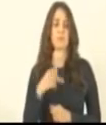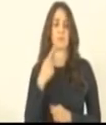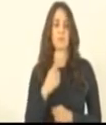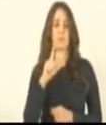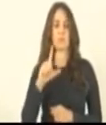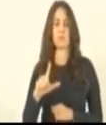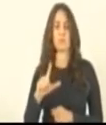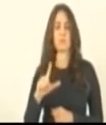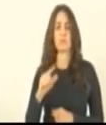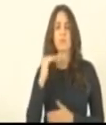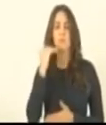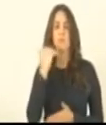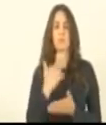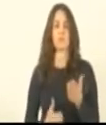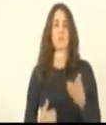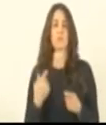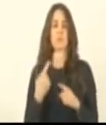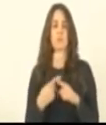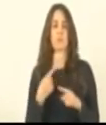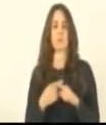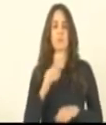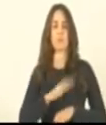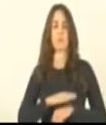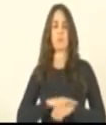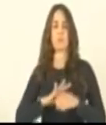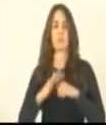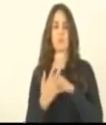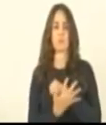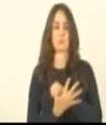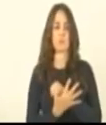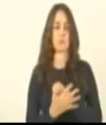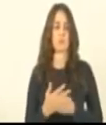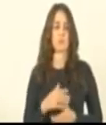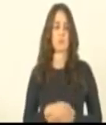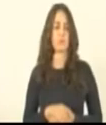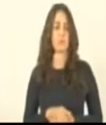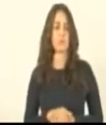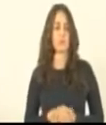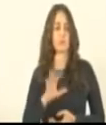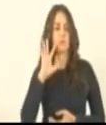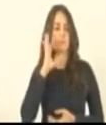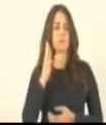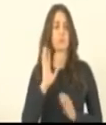exatamente por conta do período da COVID. Já foi resolvido.